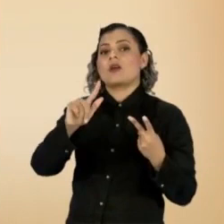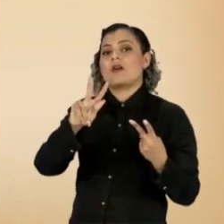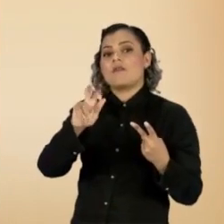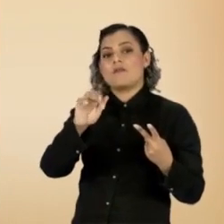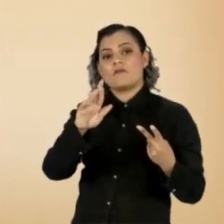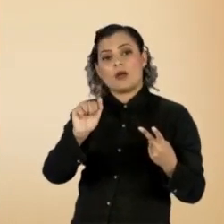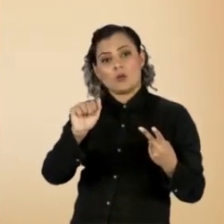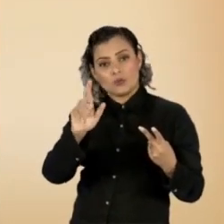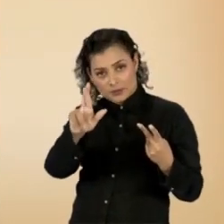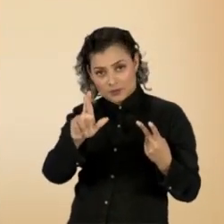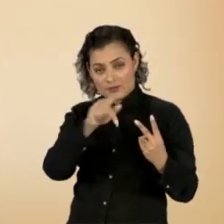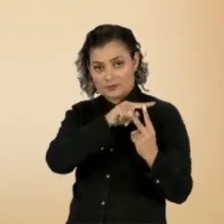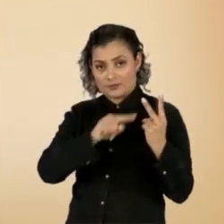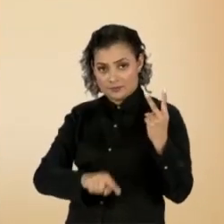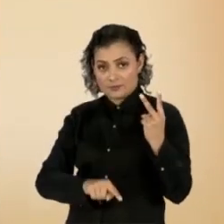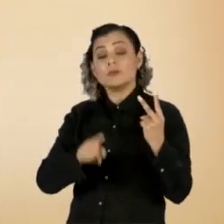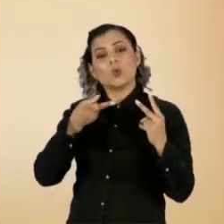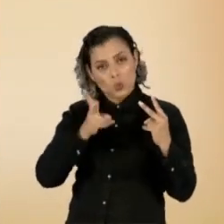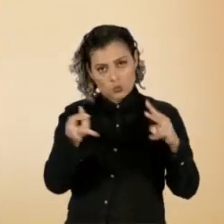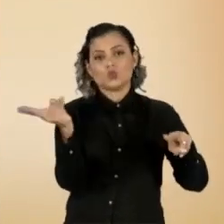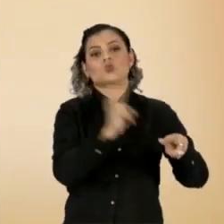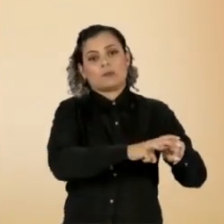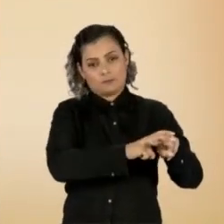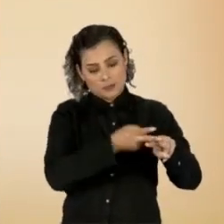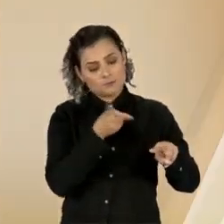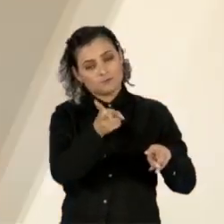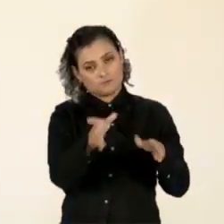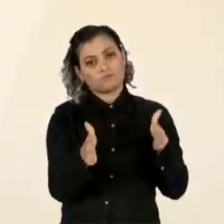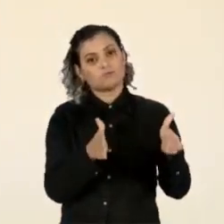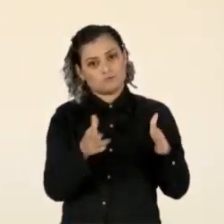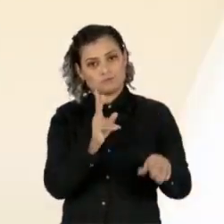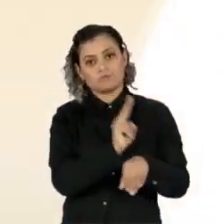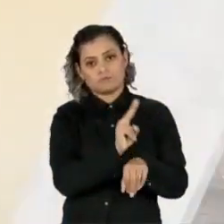Walter Delgatti Neto, continuam presos preventivamente.